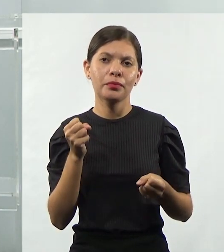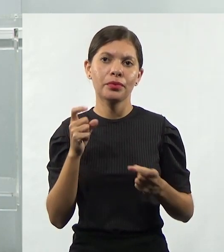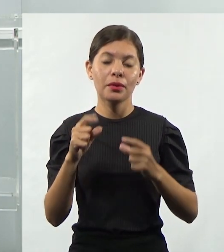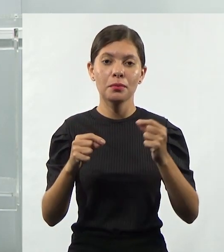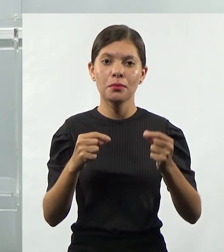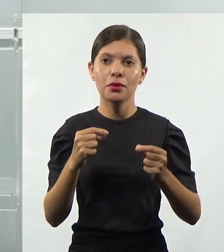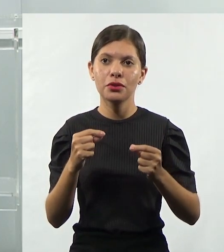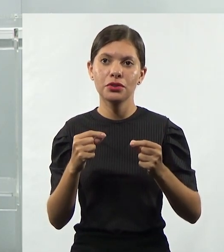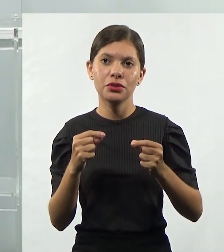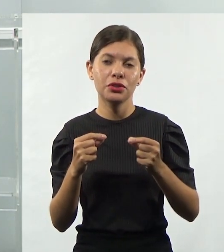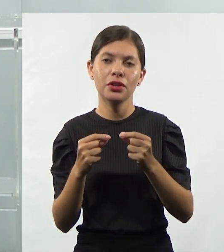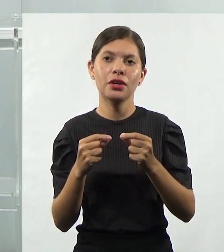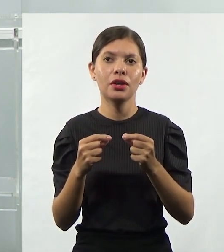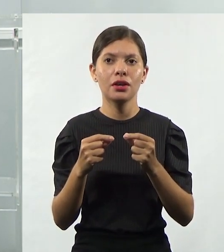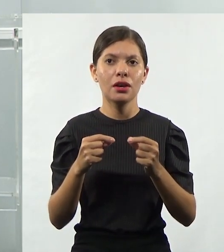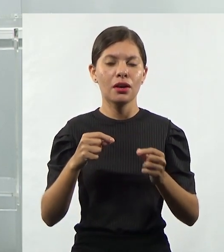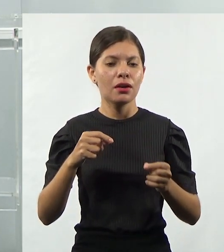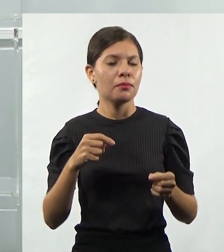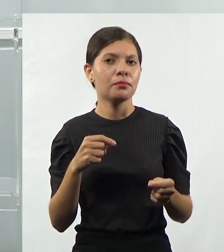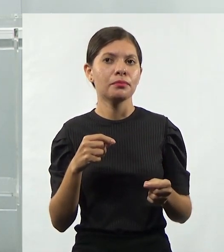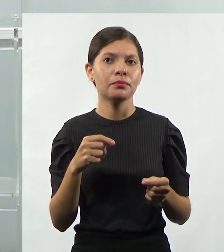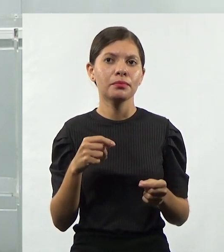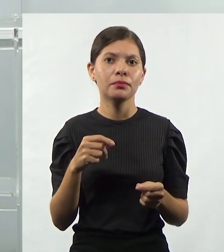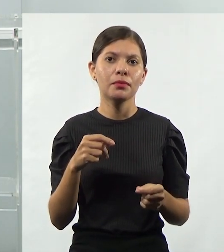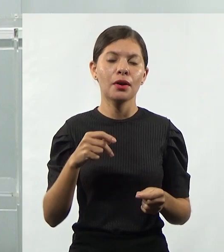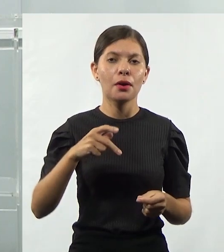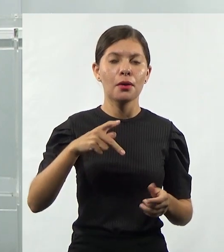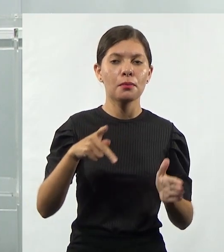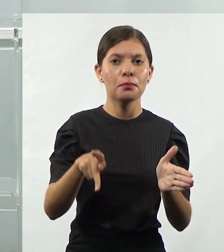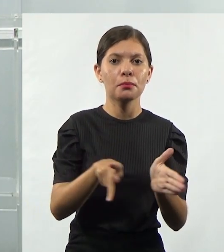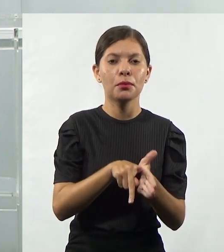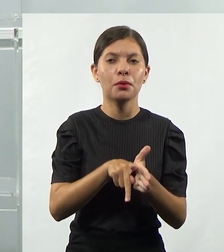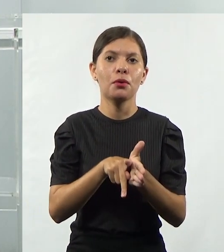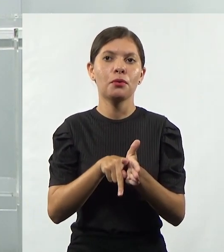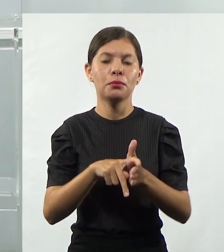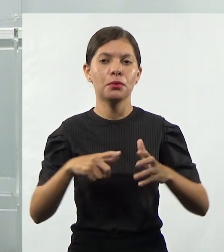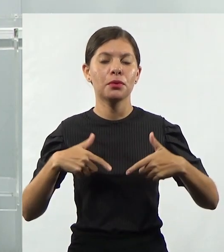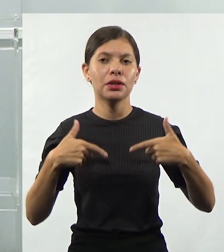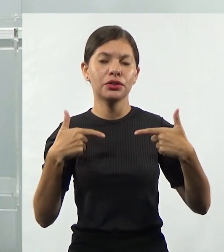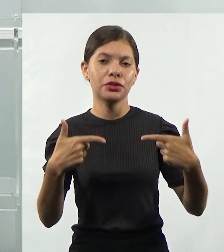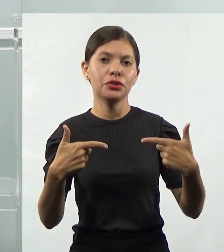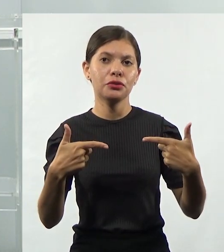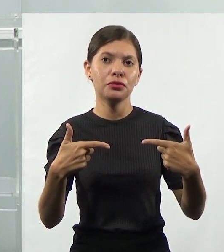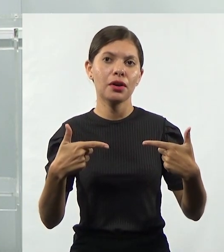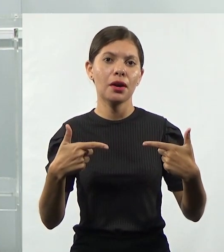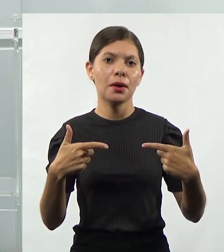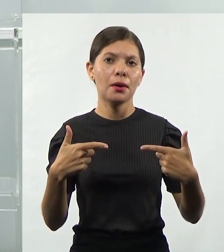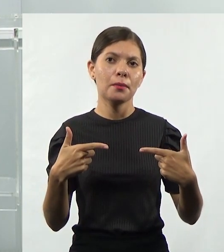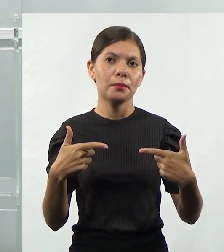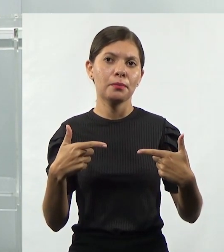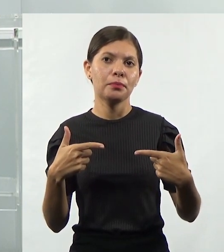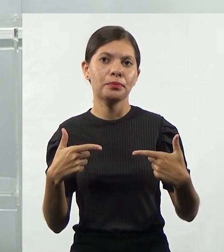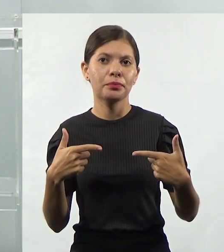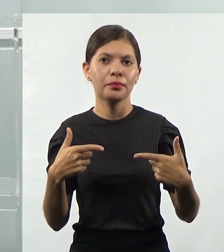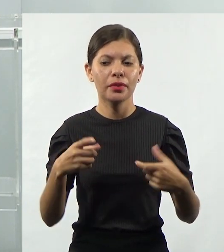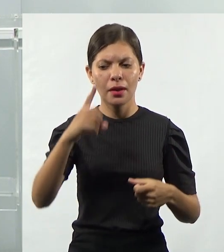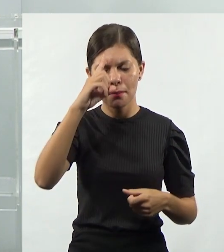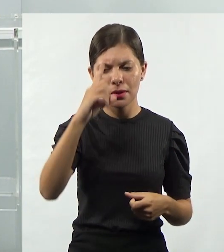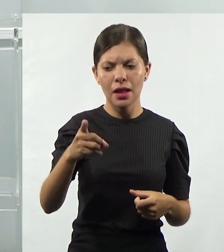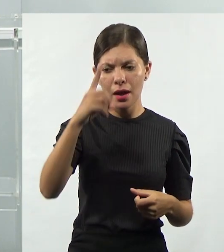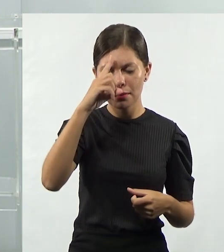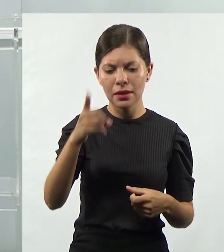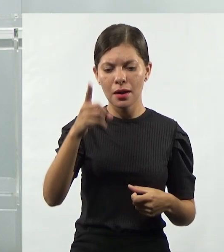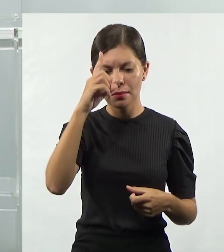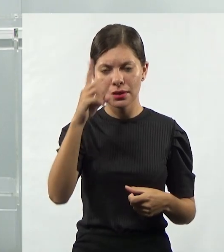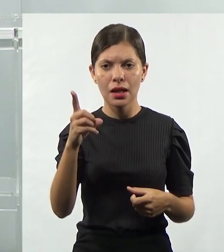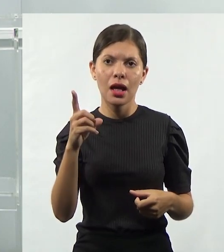se ela é uma pessoa proativa, como é que está. A gente não pode simplesmente delegar e virar, né?